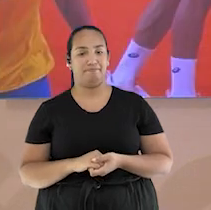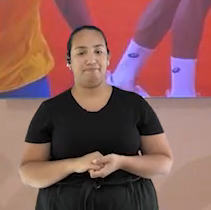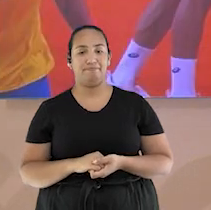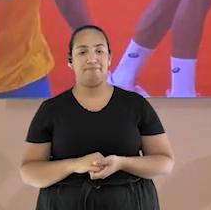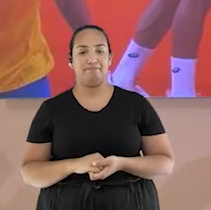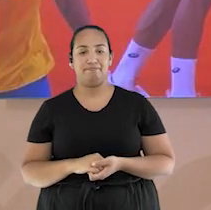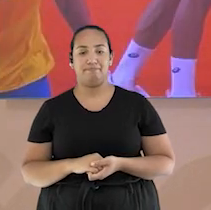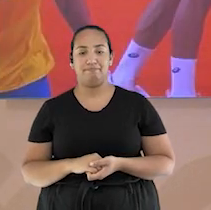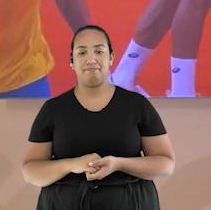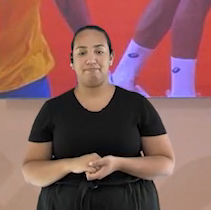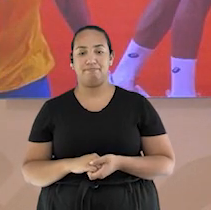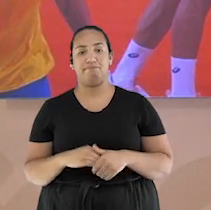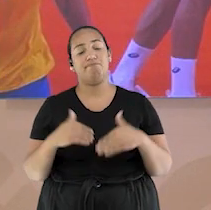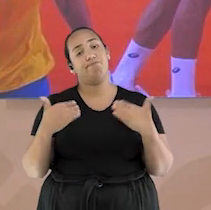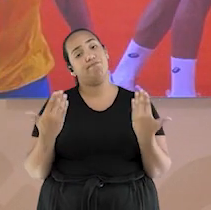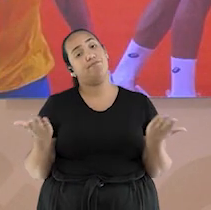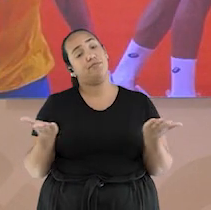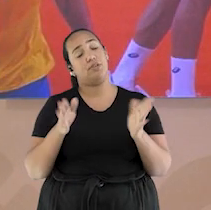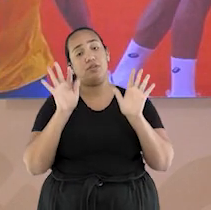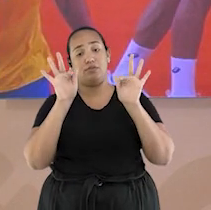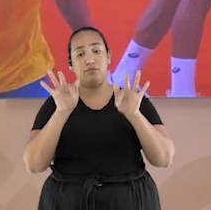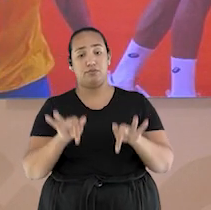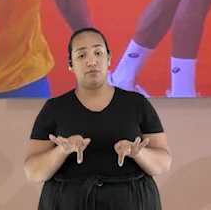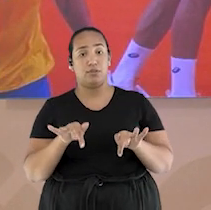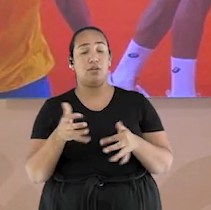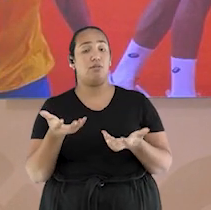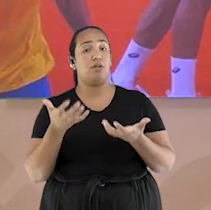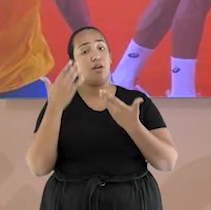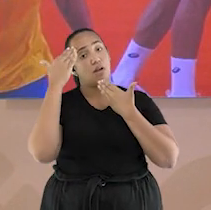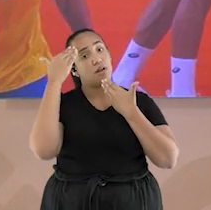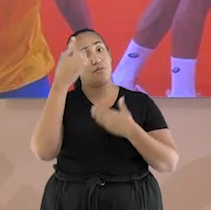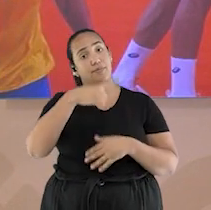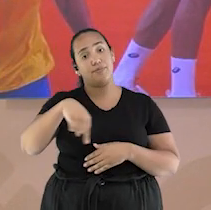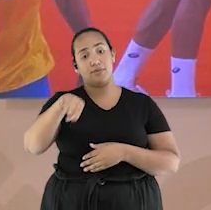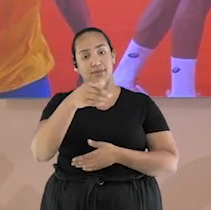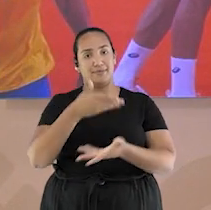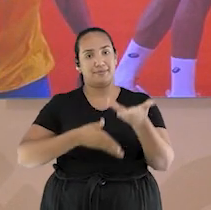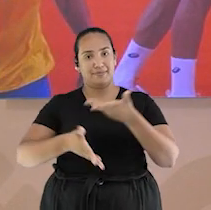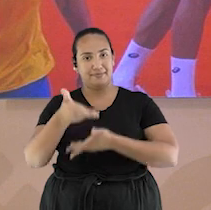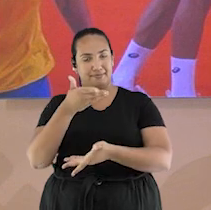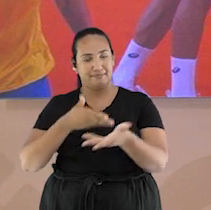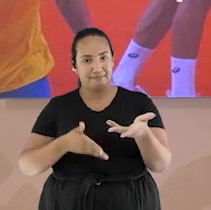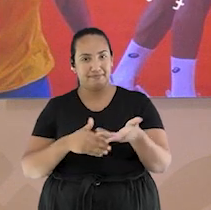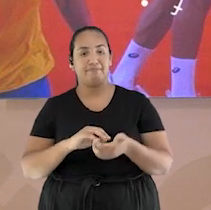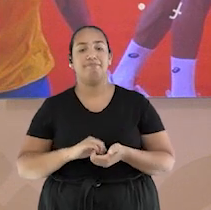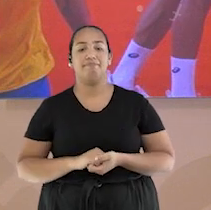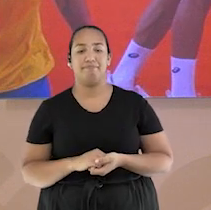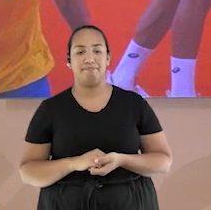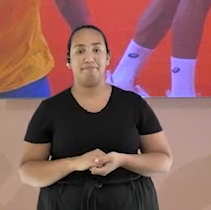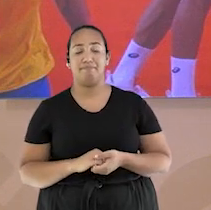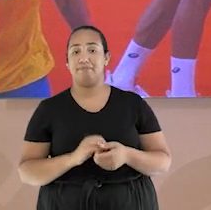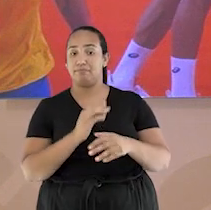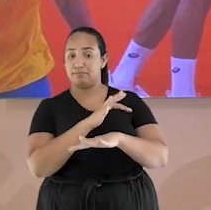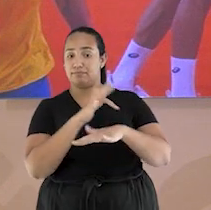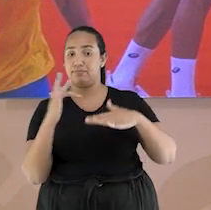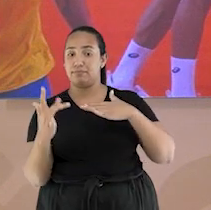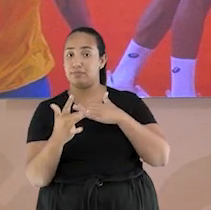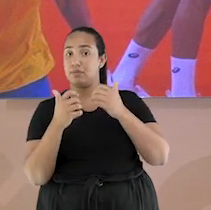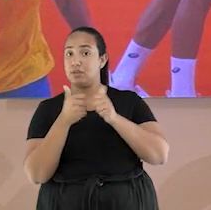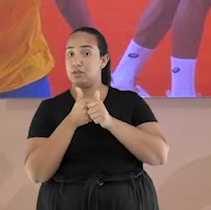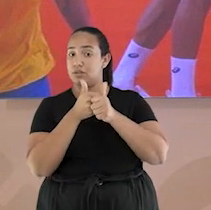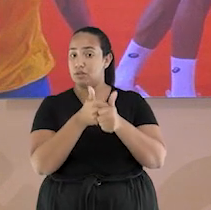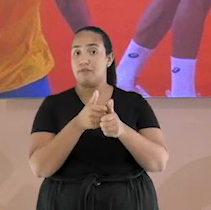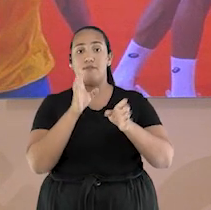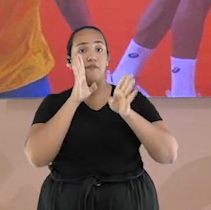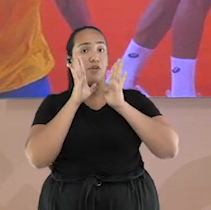vou me despedindo por aqui e quero agradecer a participação de vocês aí de casa siga nossas redes sociais facebook